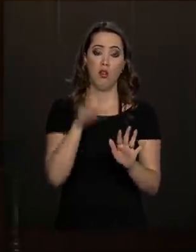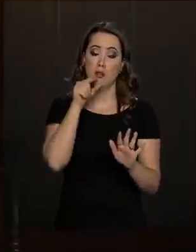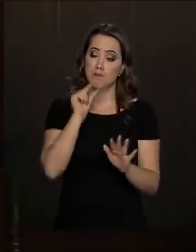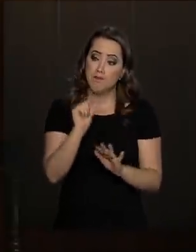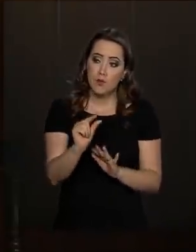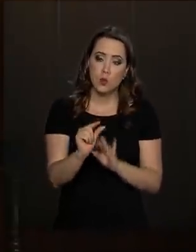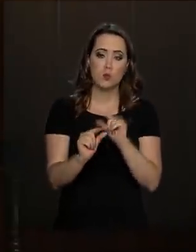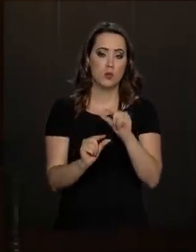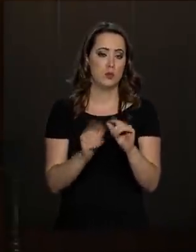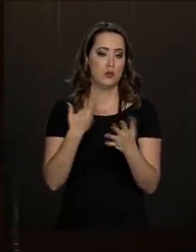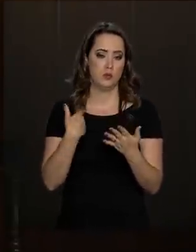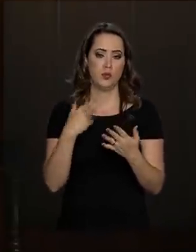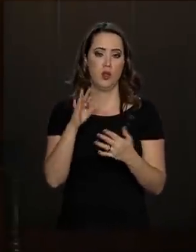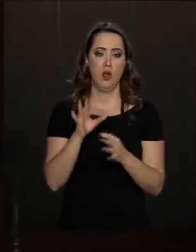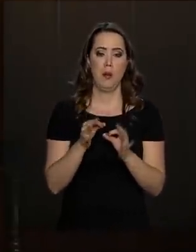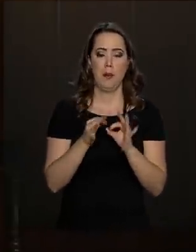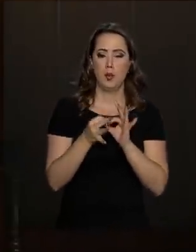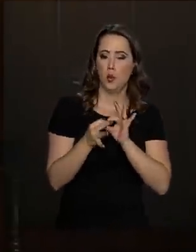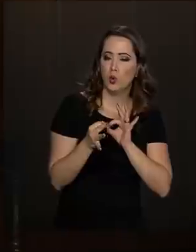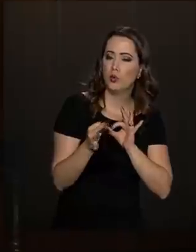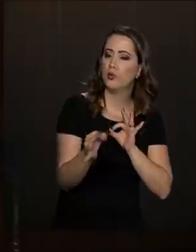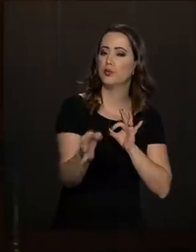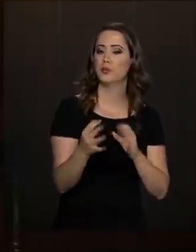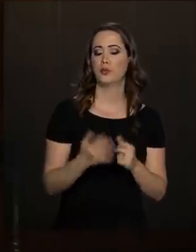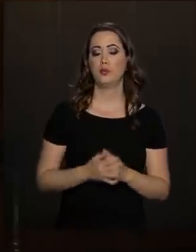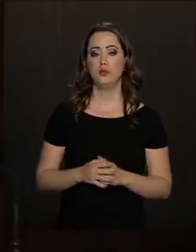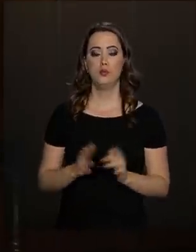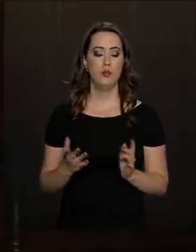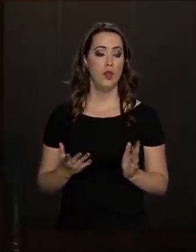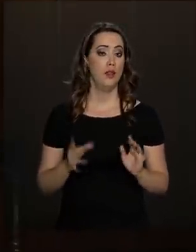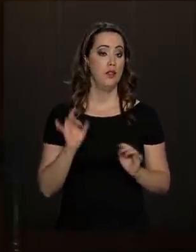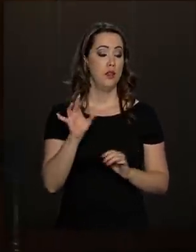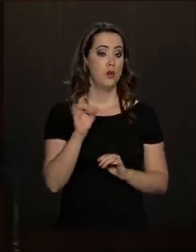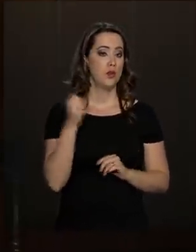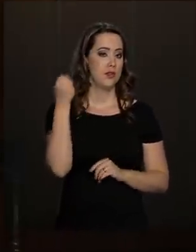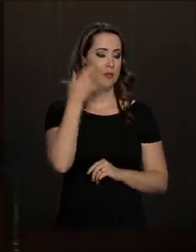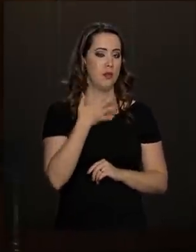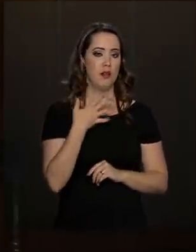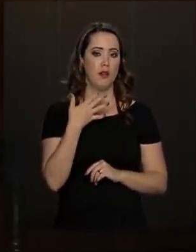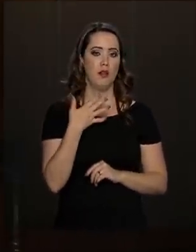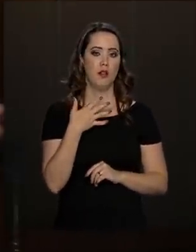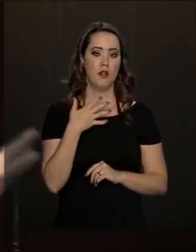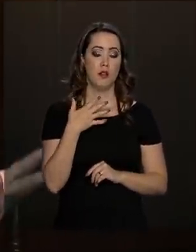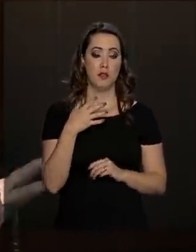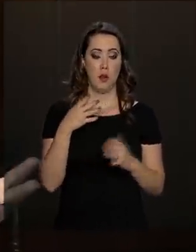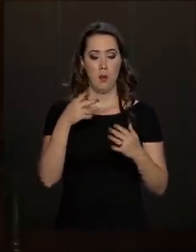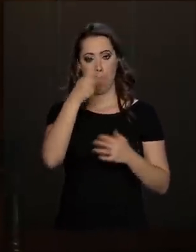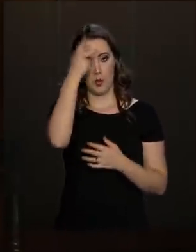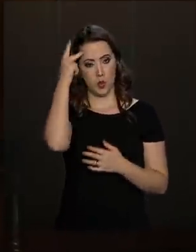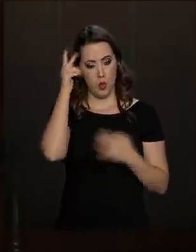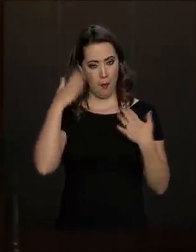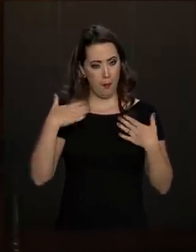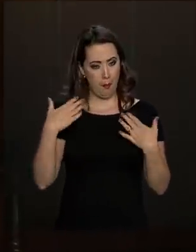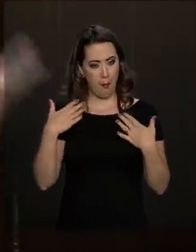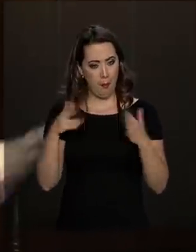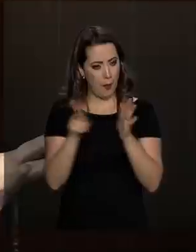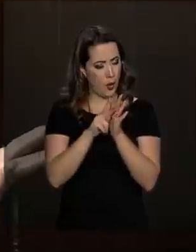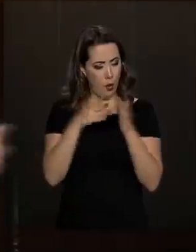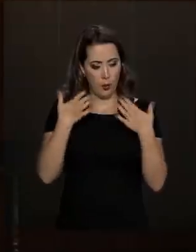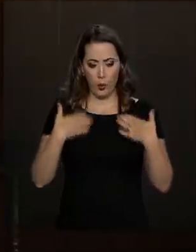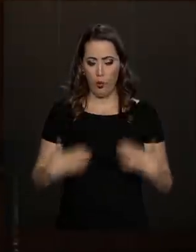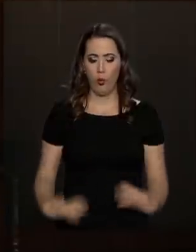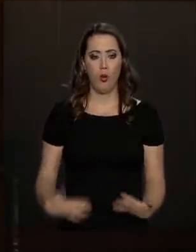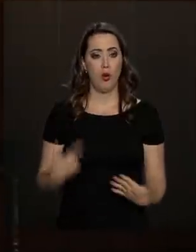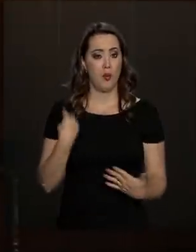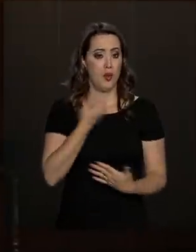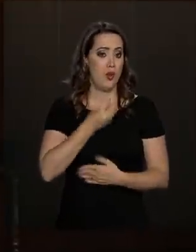a períodos mais longos. Isso não só tem uma explicação biológica, que nós estamos vivendo mais,